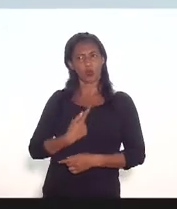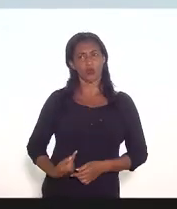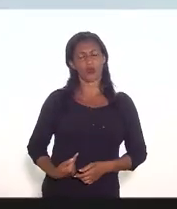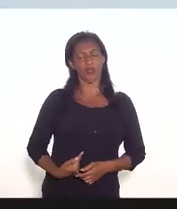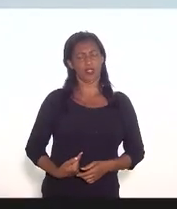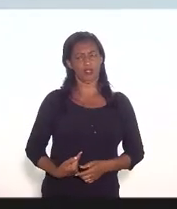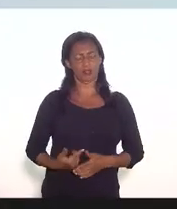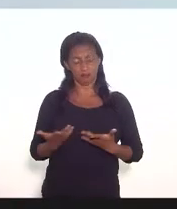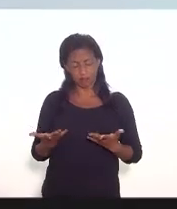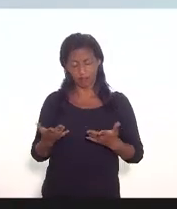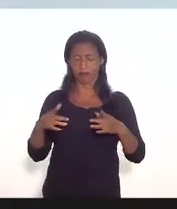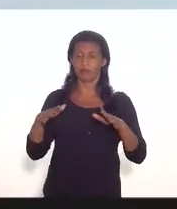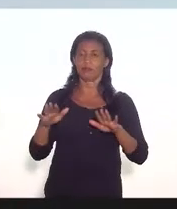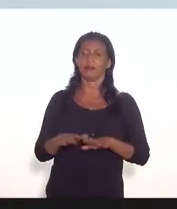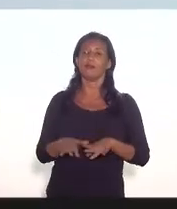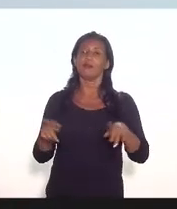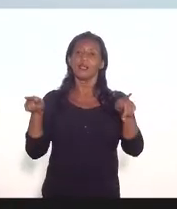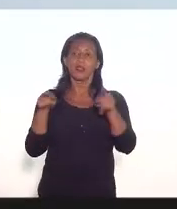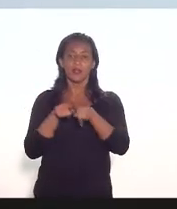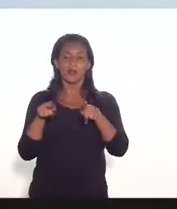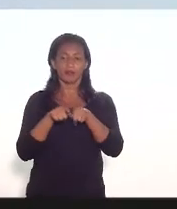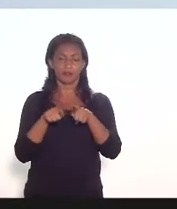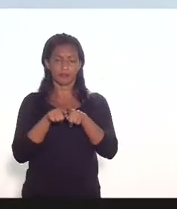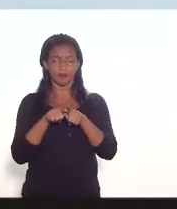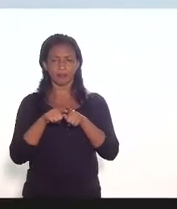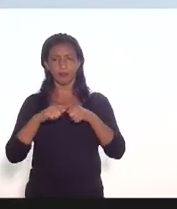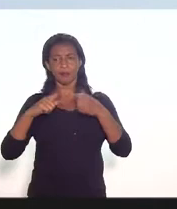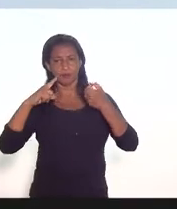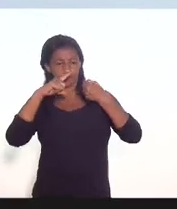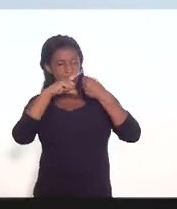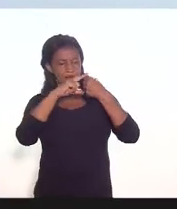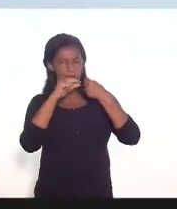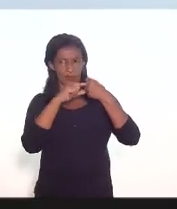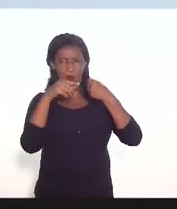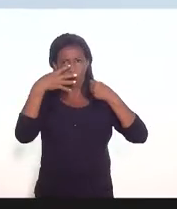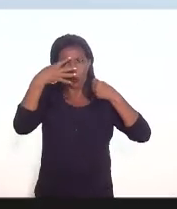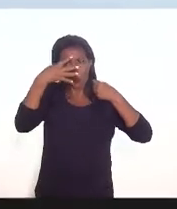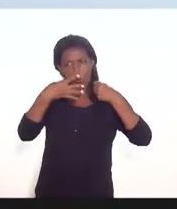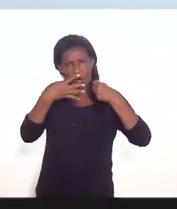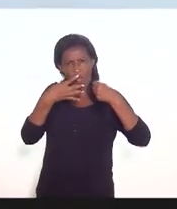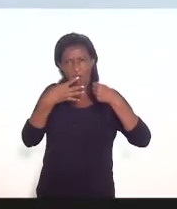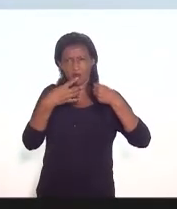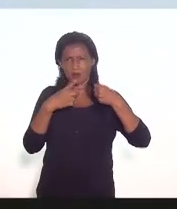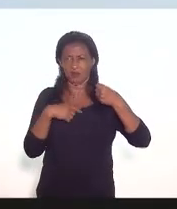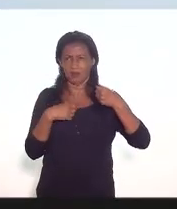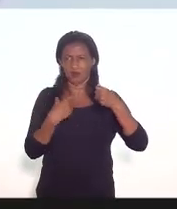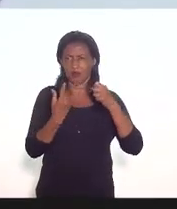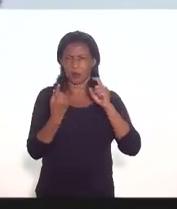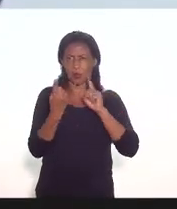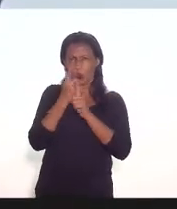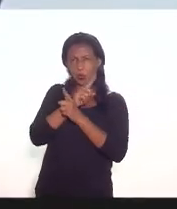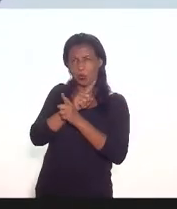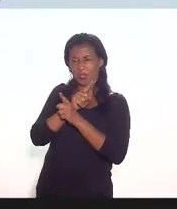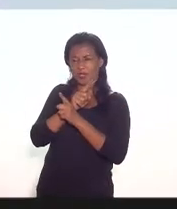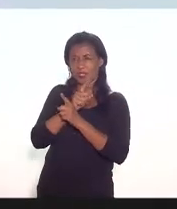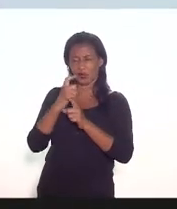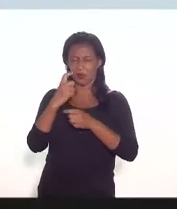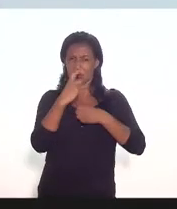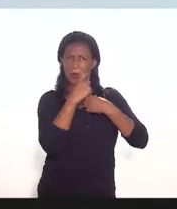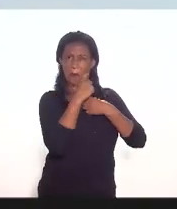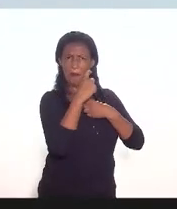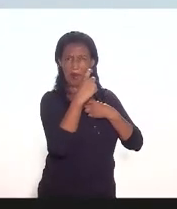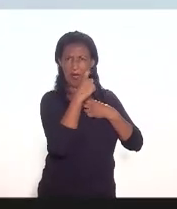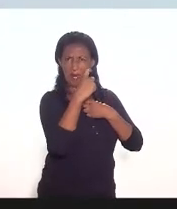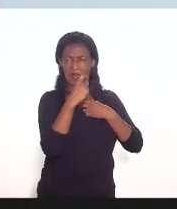ao mesmo tempo no artigo 4º existe uma contradição porque no seu parágrafo único